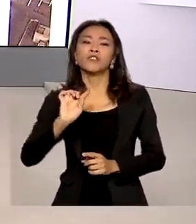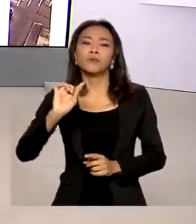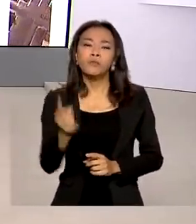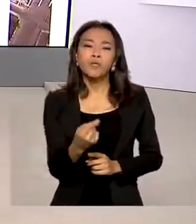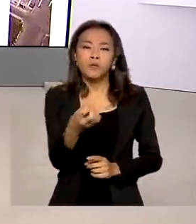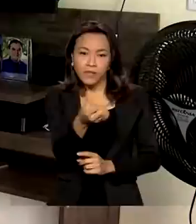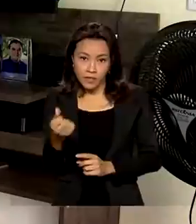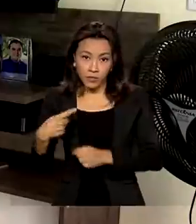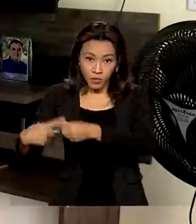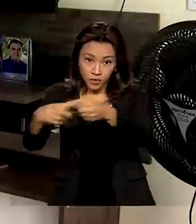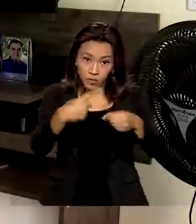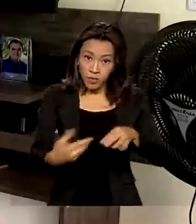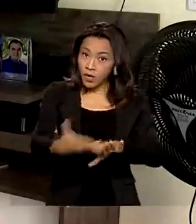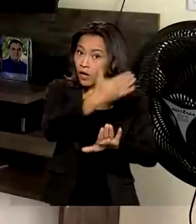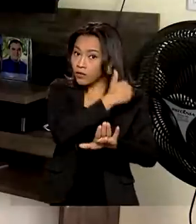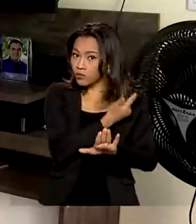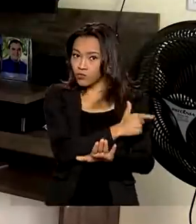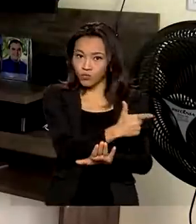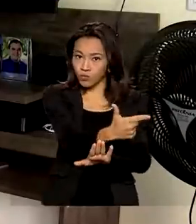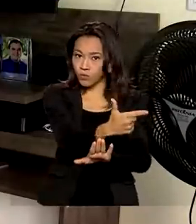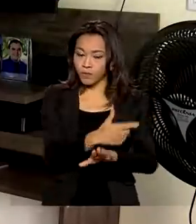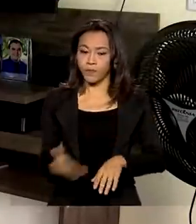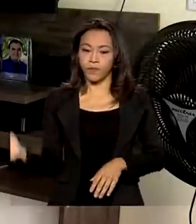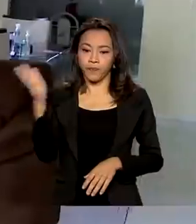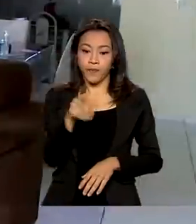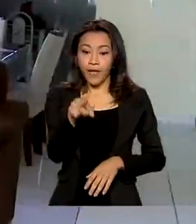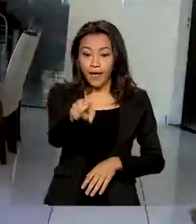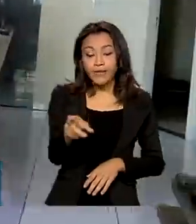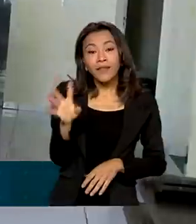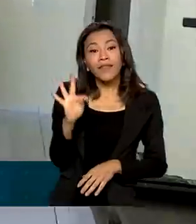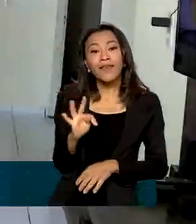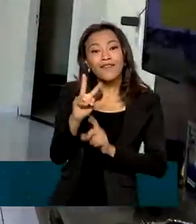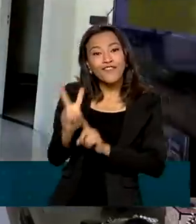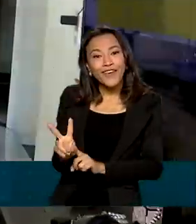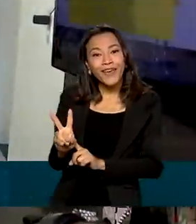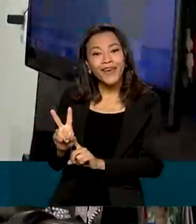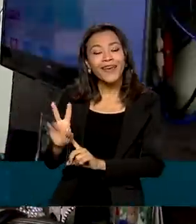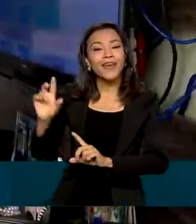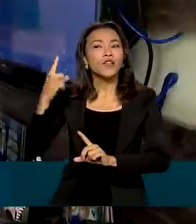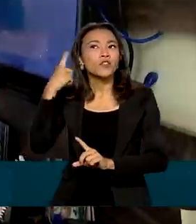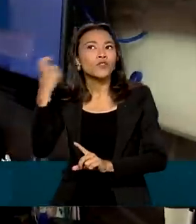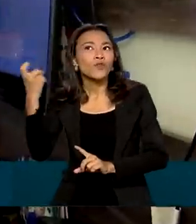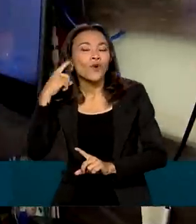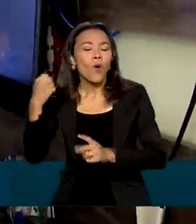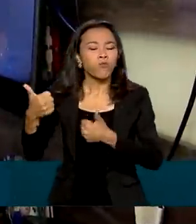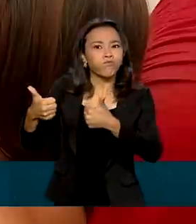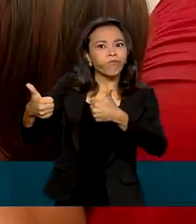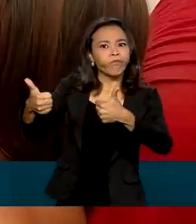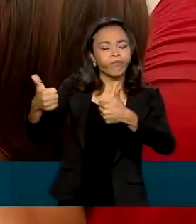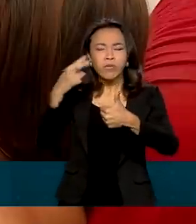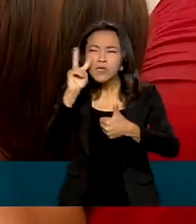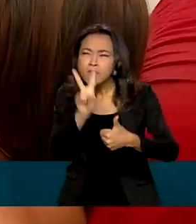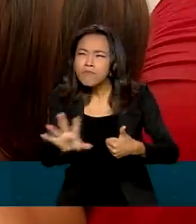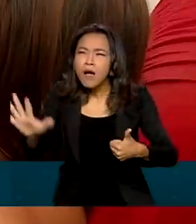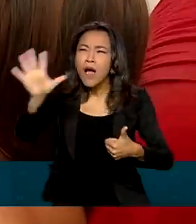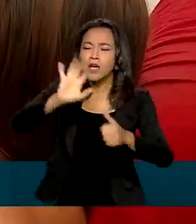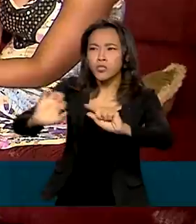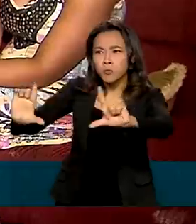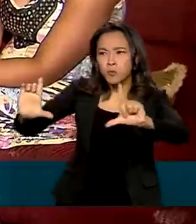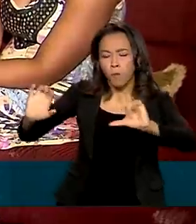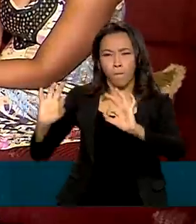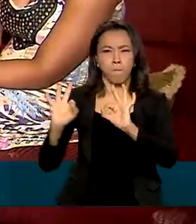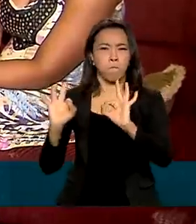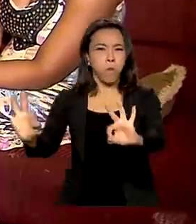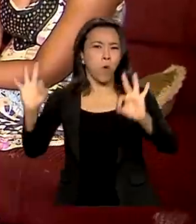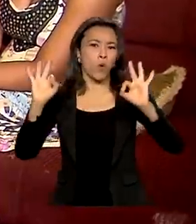sinal analógico. A TV digital proporciona qualidade de som e imagem muito superior à da TV analógica,